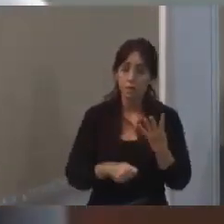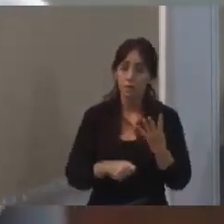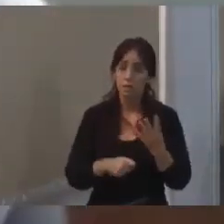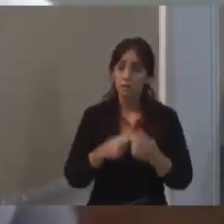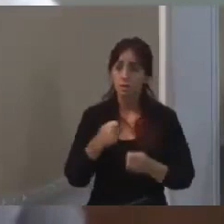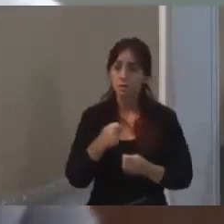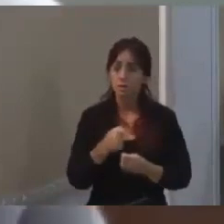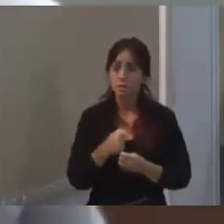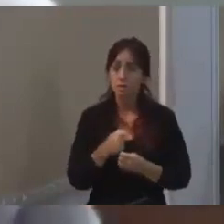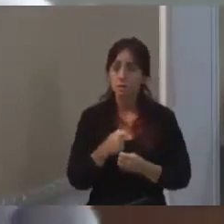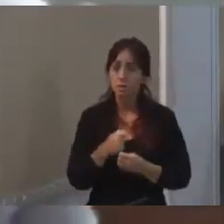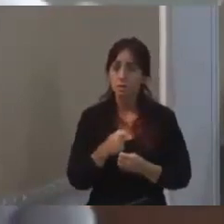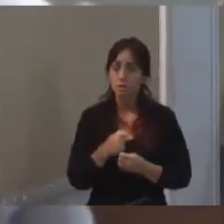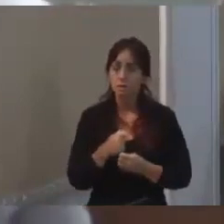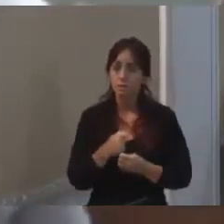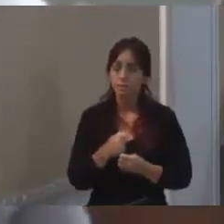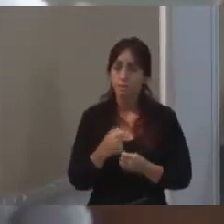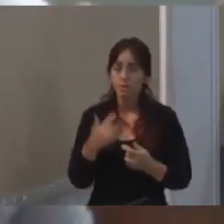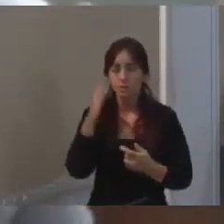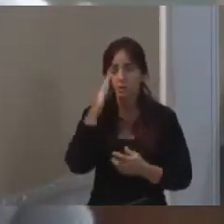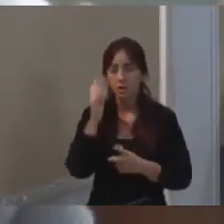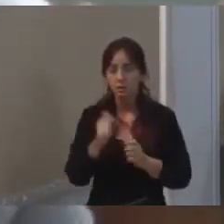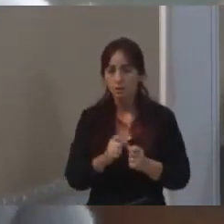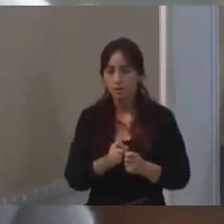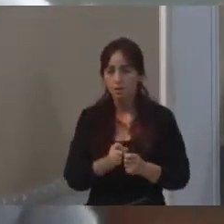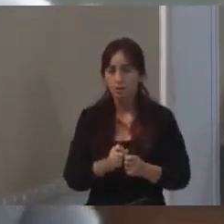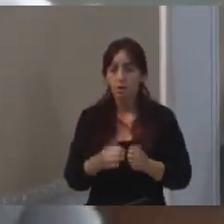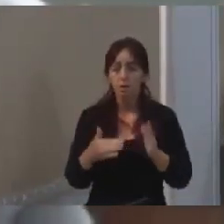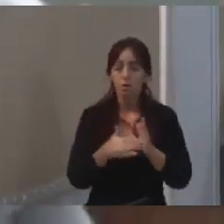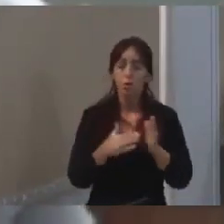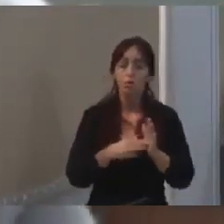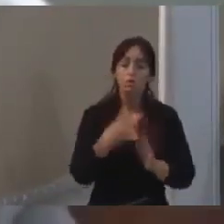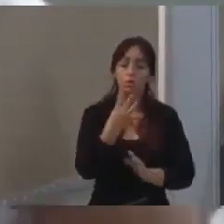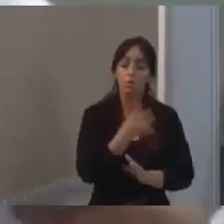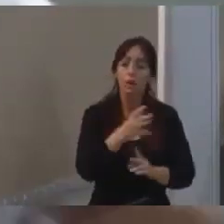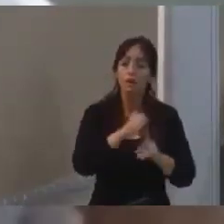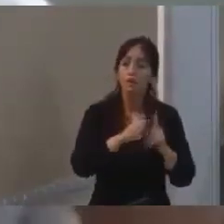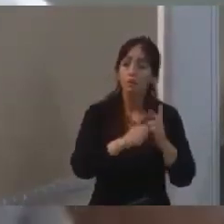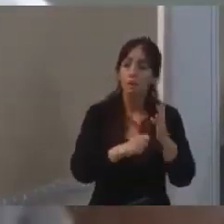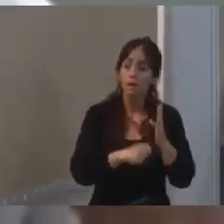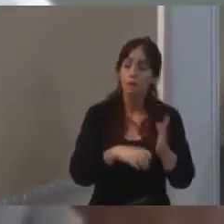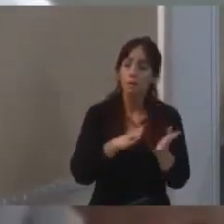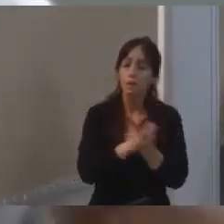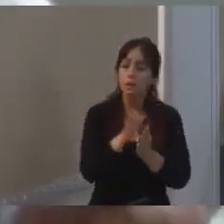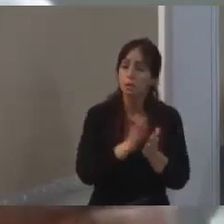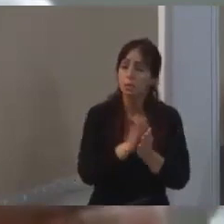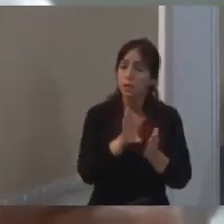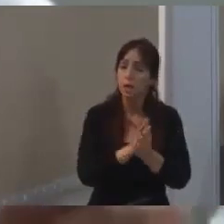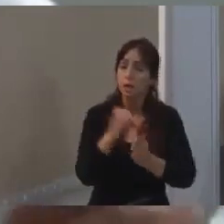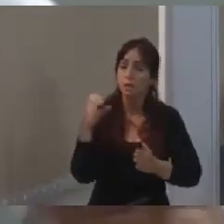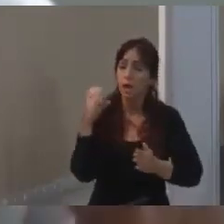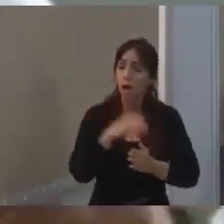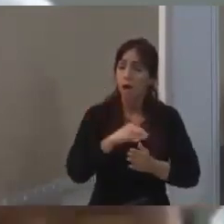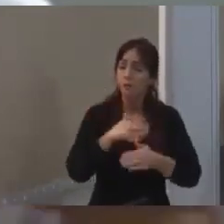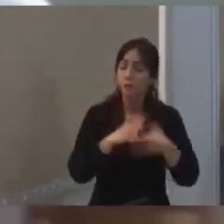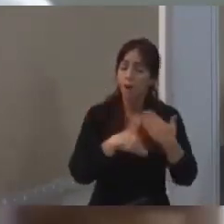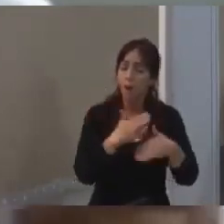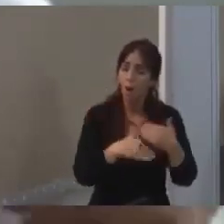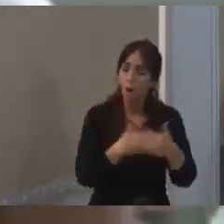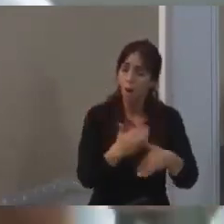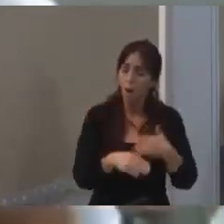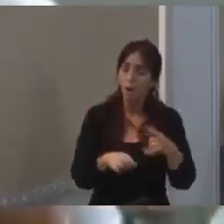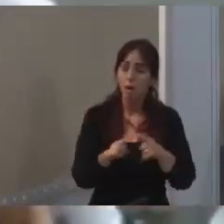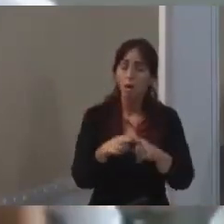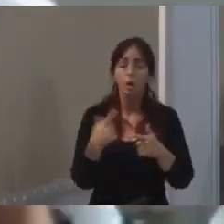né? A gente sabe que o último quadrimestre, a despesa, ela acelera, né? Pela própria natureza dela, ela acelera, porque os